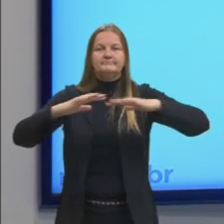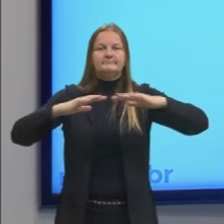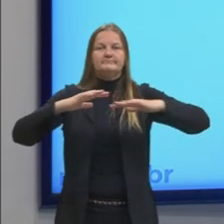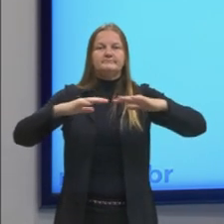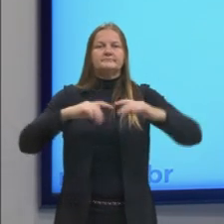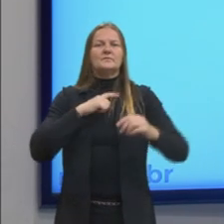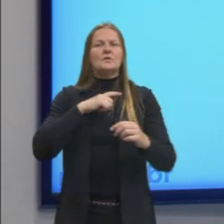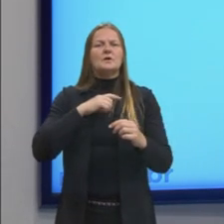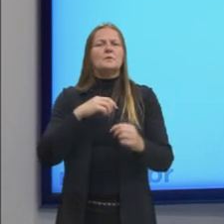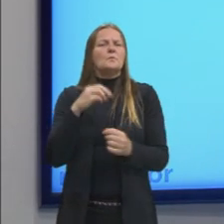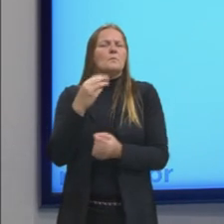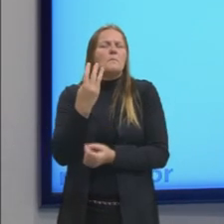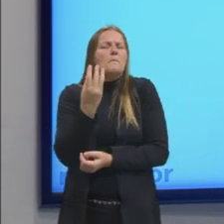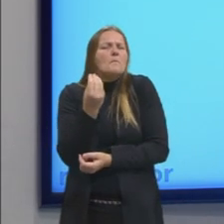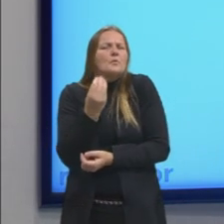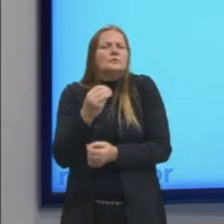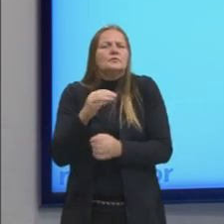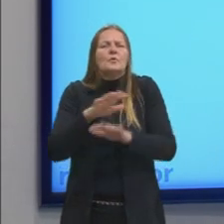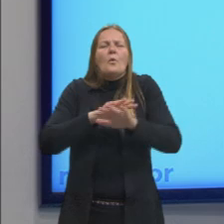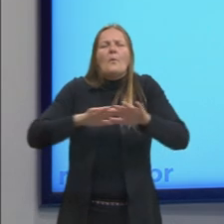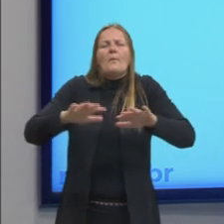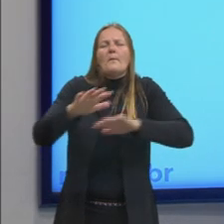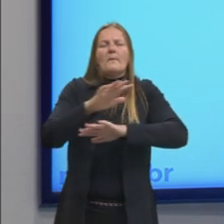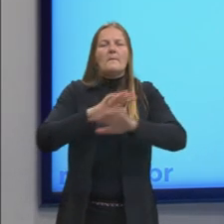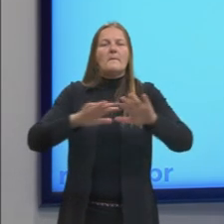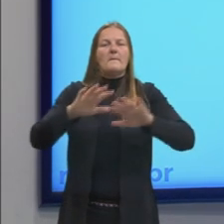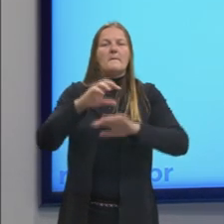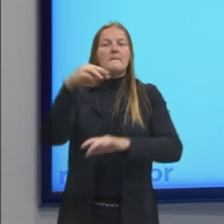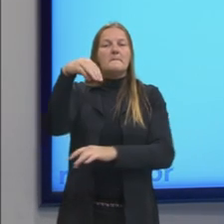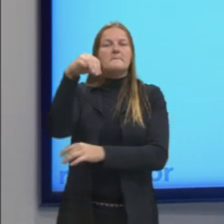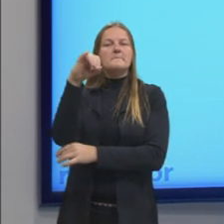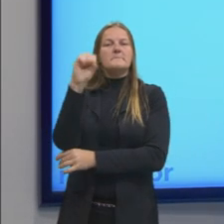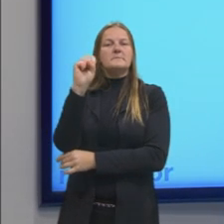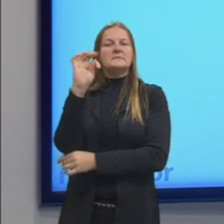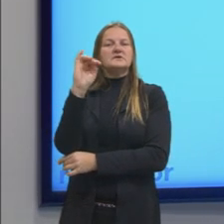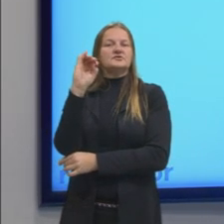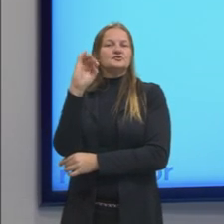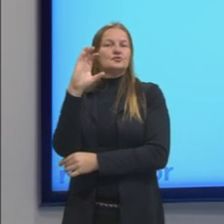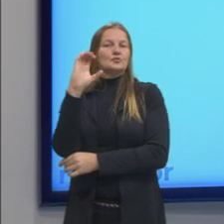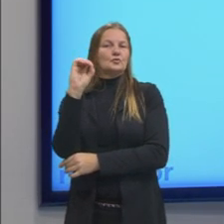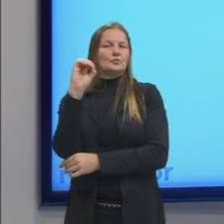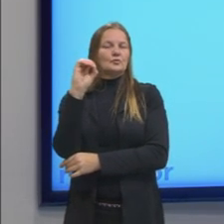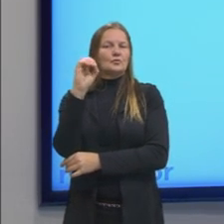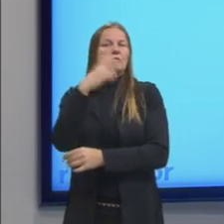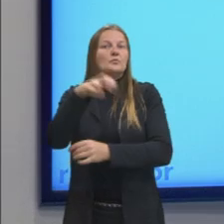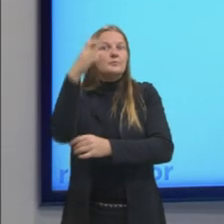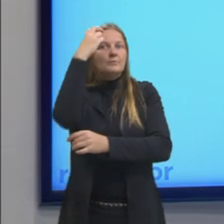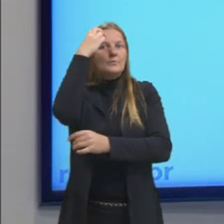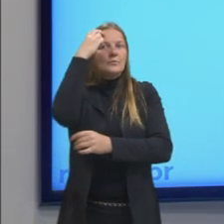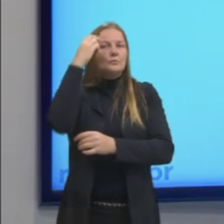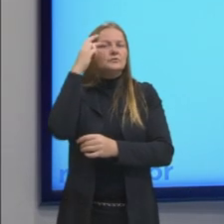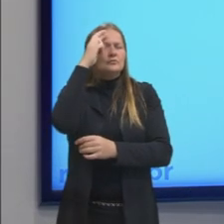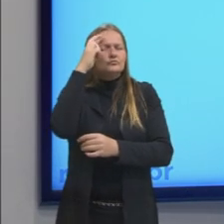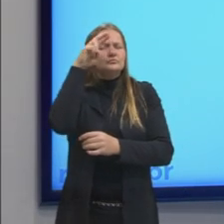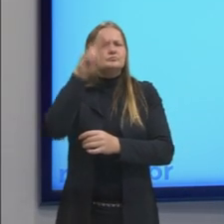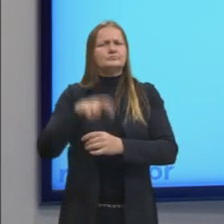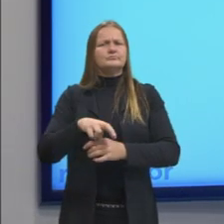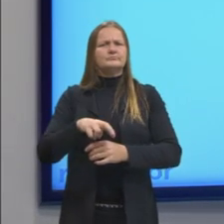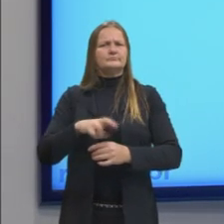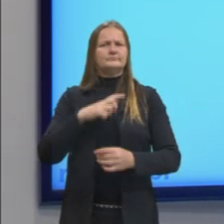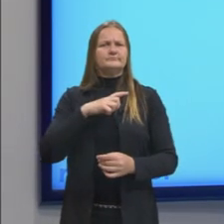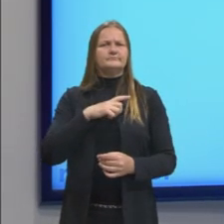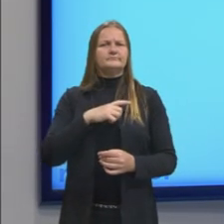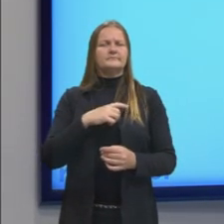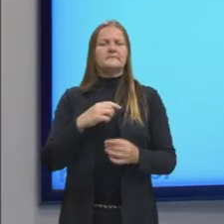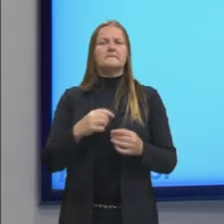bastante místico. São os primeiros movimentos racionais da cultura que nós temos em mente aqui, que nós temos aqui o